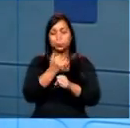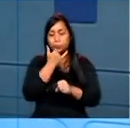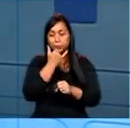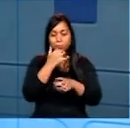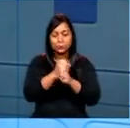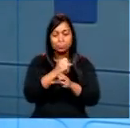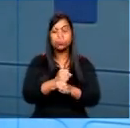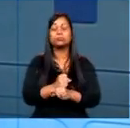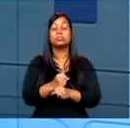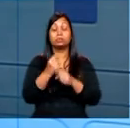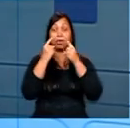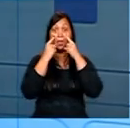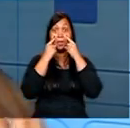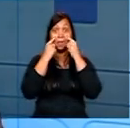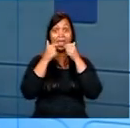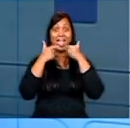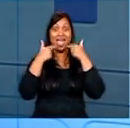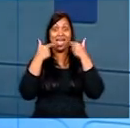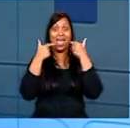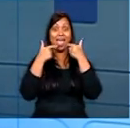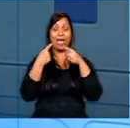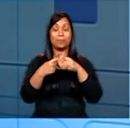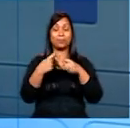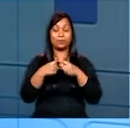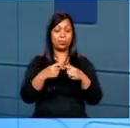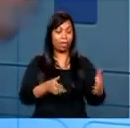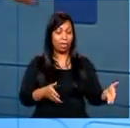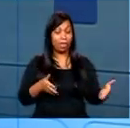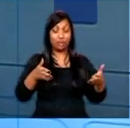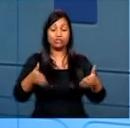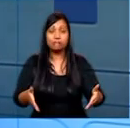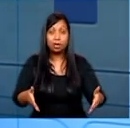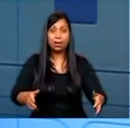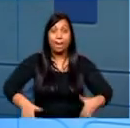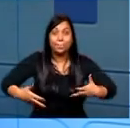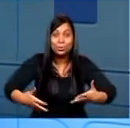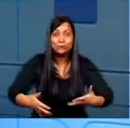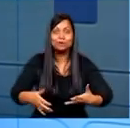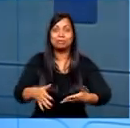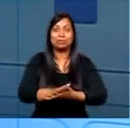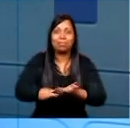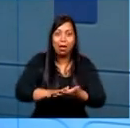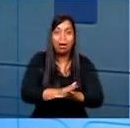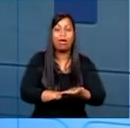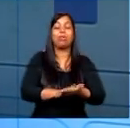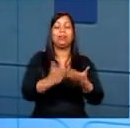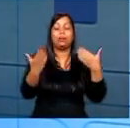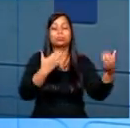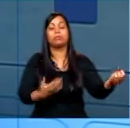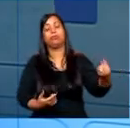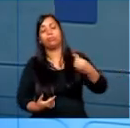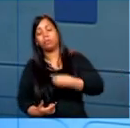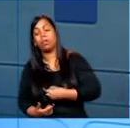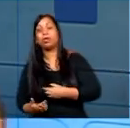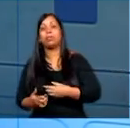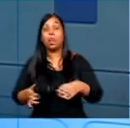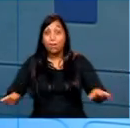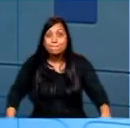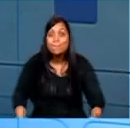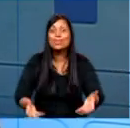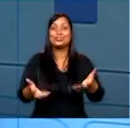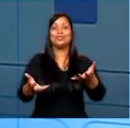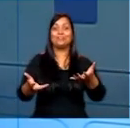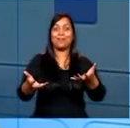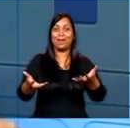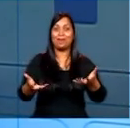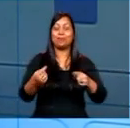sorrisinho brilhando deles, porque eles chegam muito sem motivação. E é aí que a Psicologia entra. A gente entra na sala de aula para motivar esses